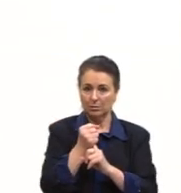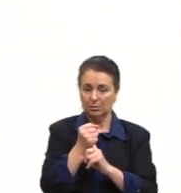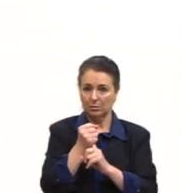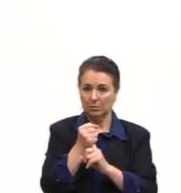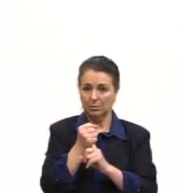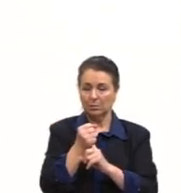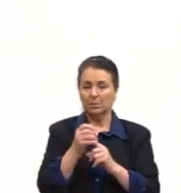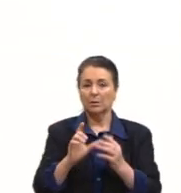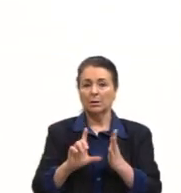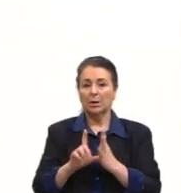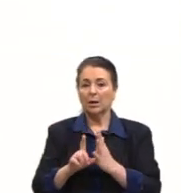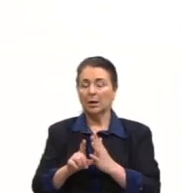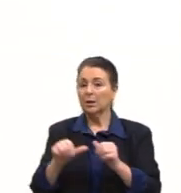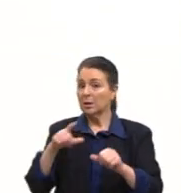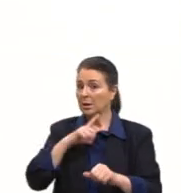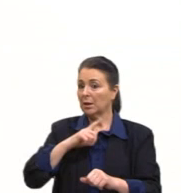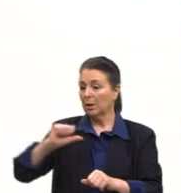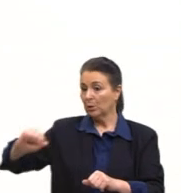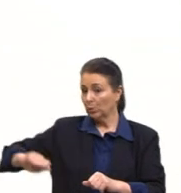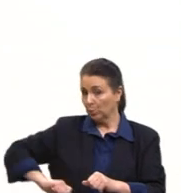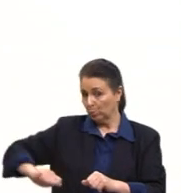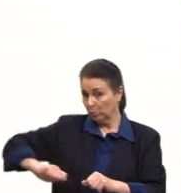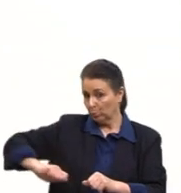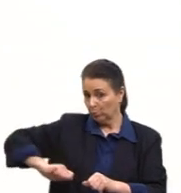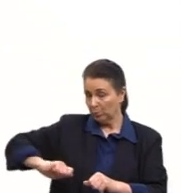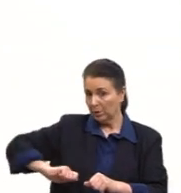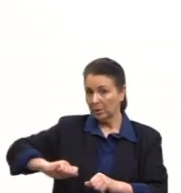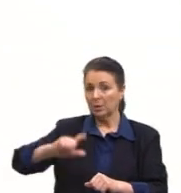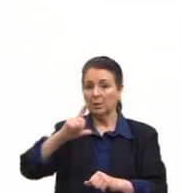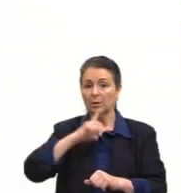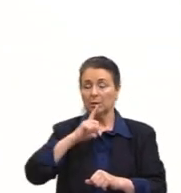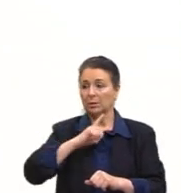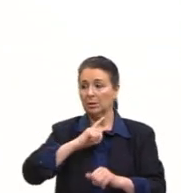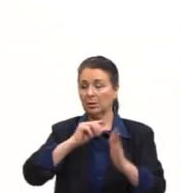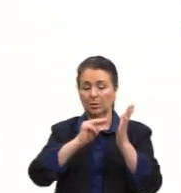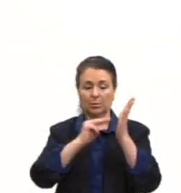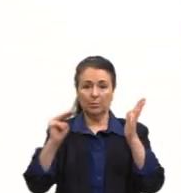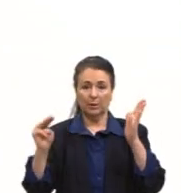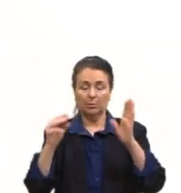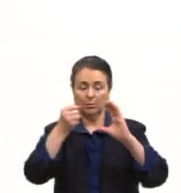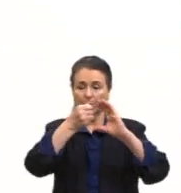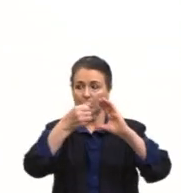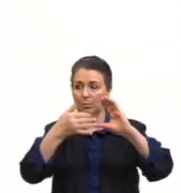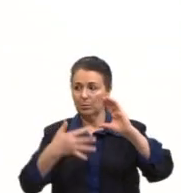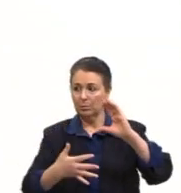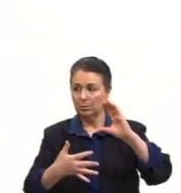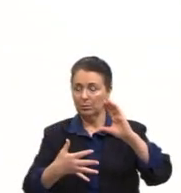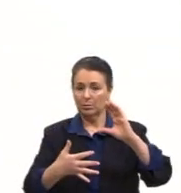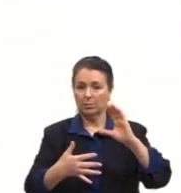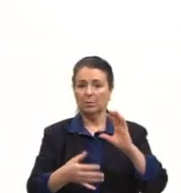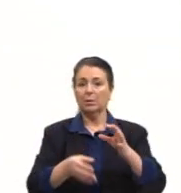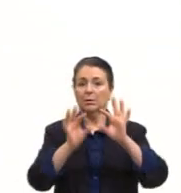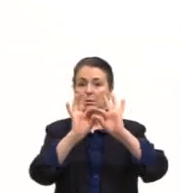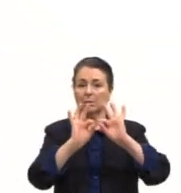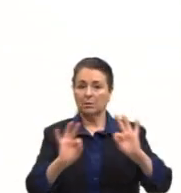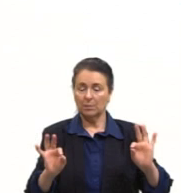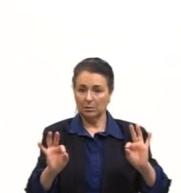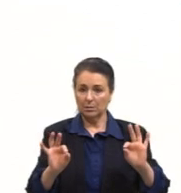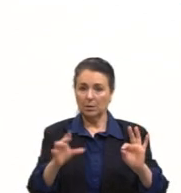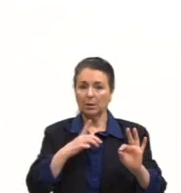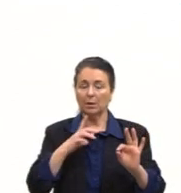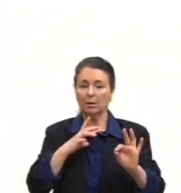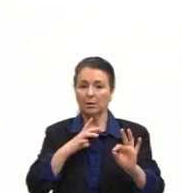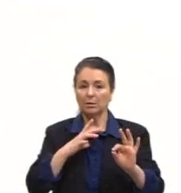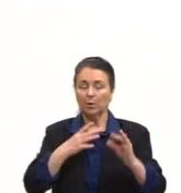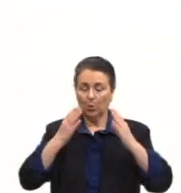mas aqui ele vai falar em tortura, aí está fora, então, olha o que esse método se caracteriza, sutis que adestram